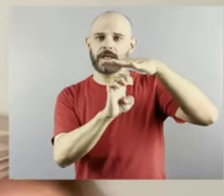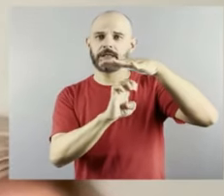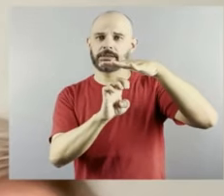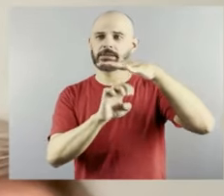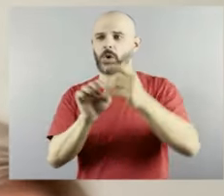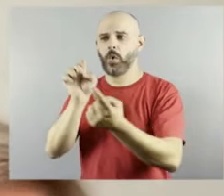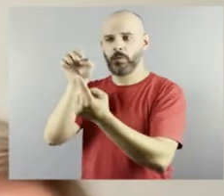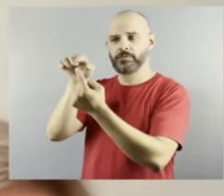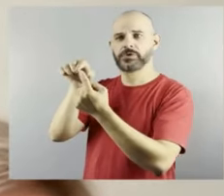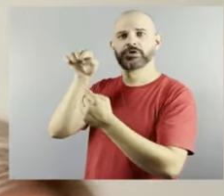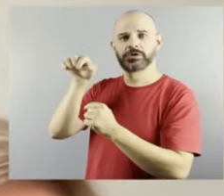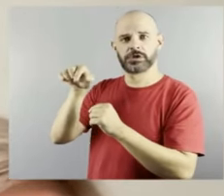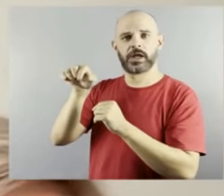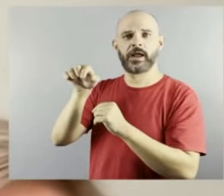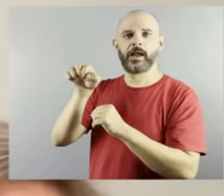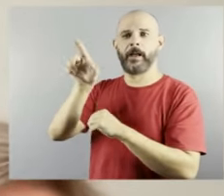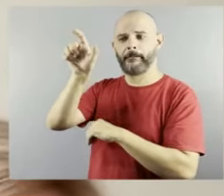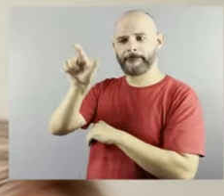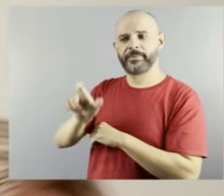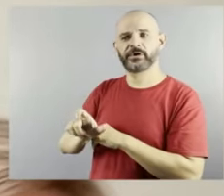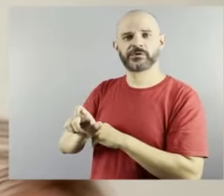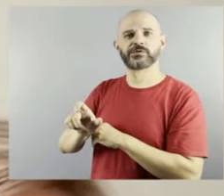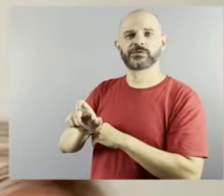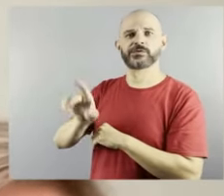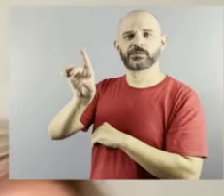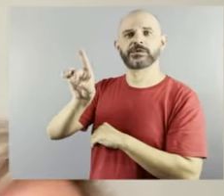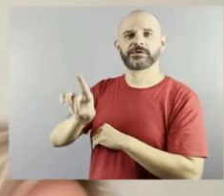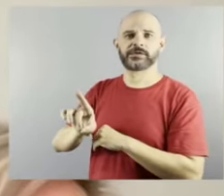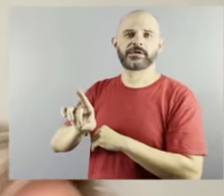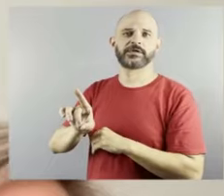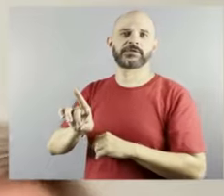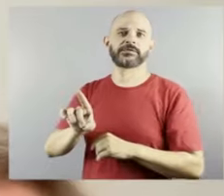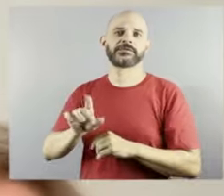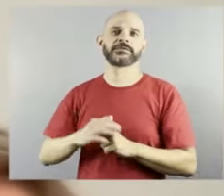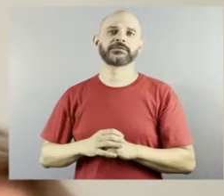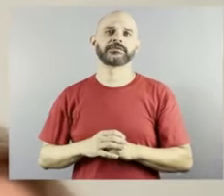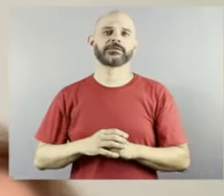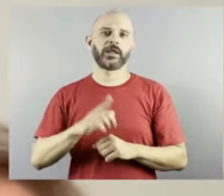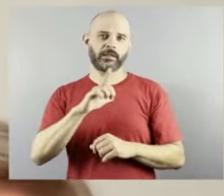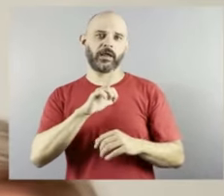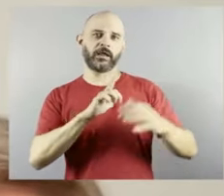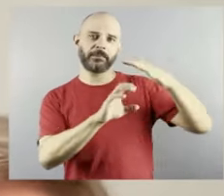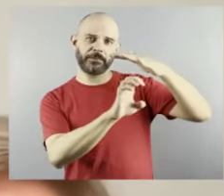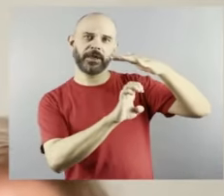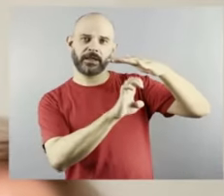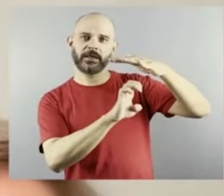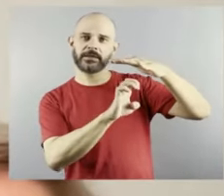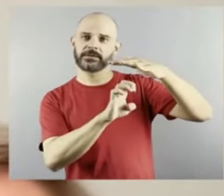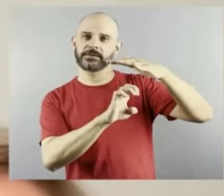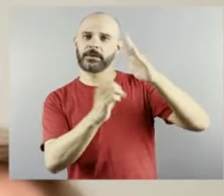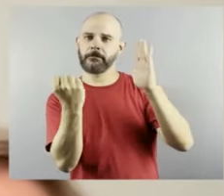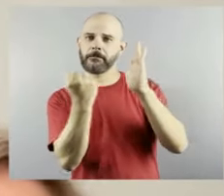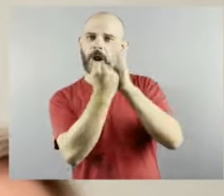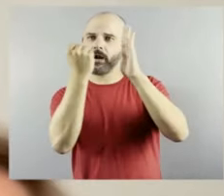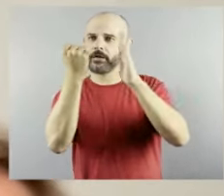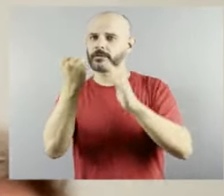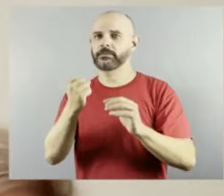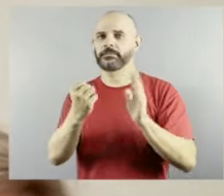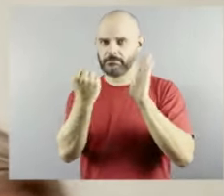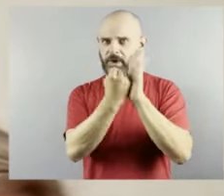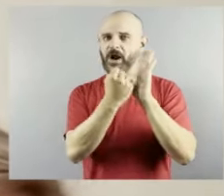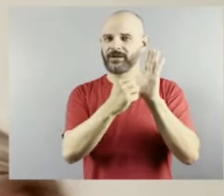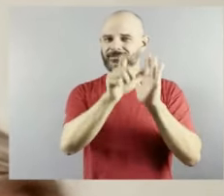das empresas se associarem, mas quando você se associa à causa que até